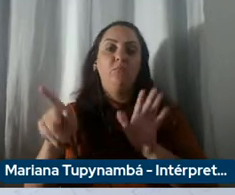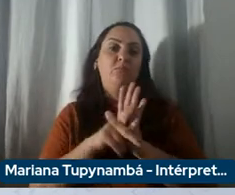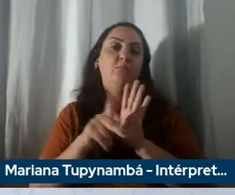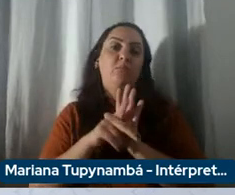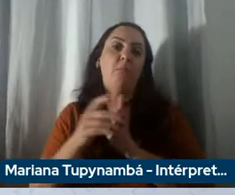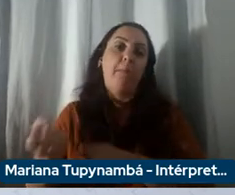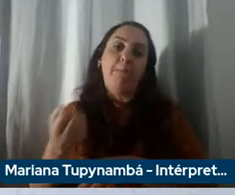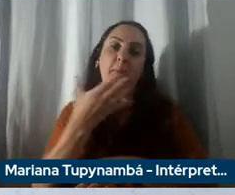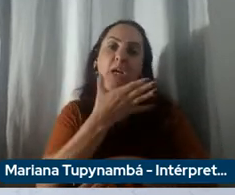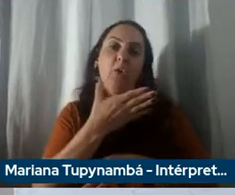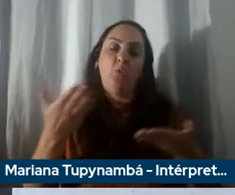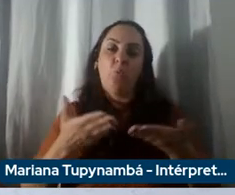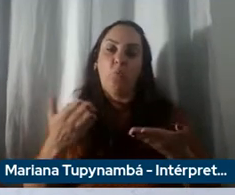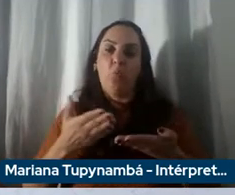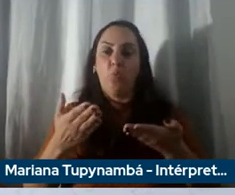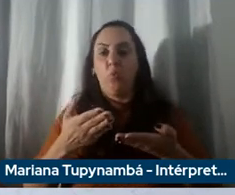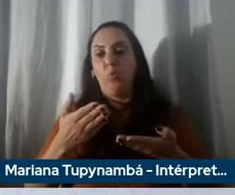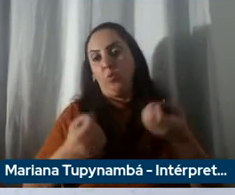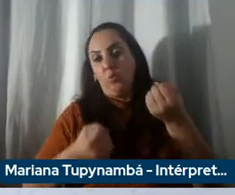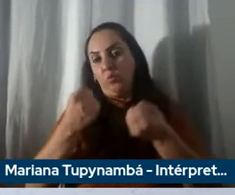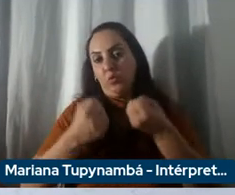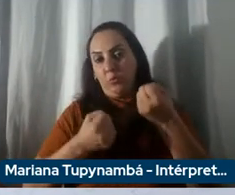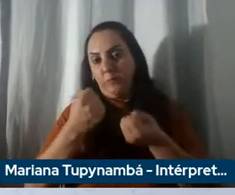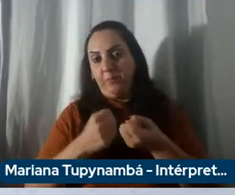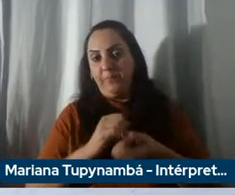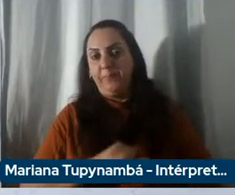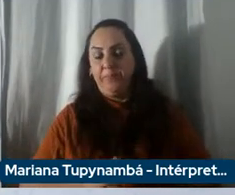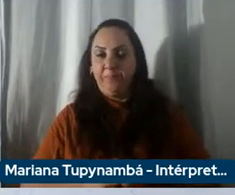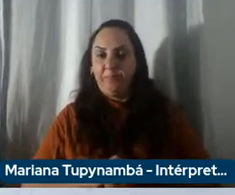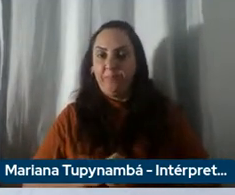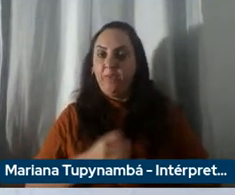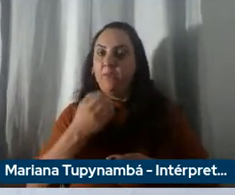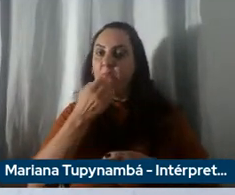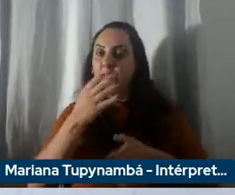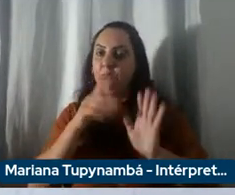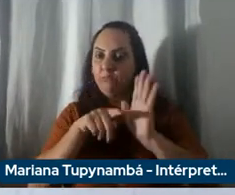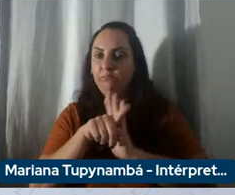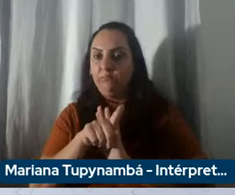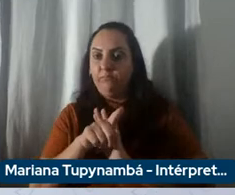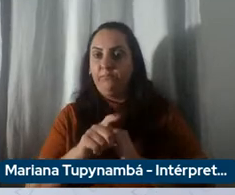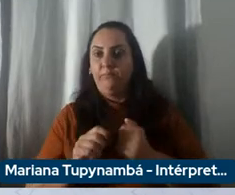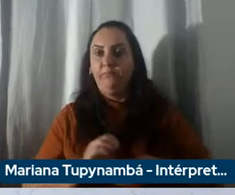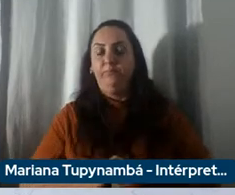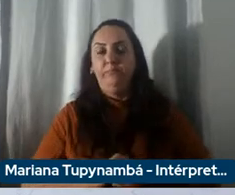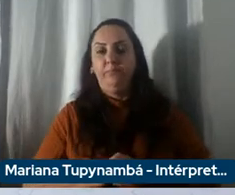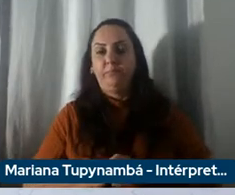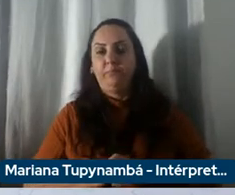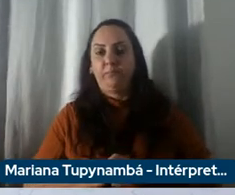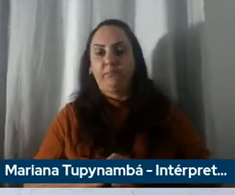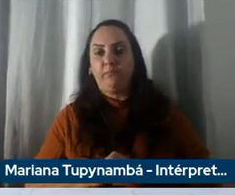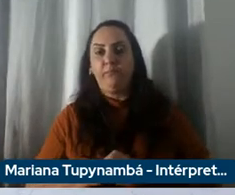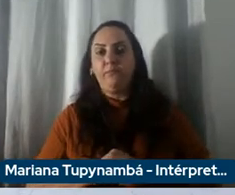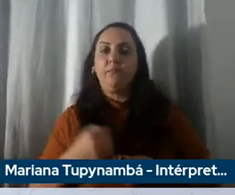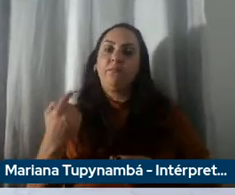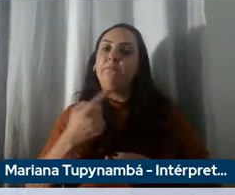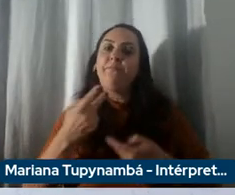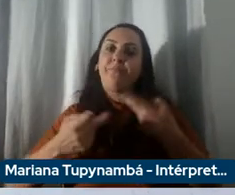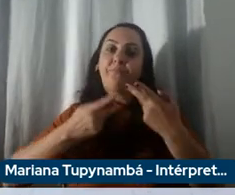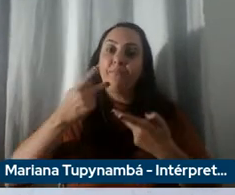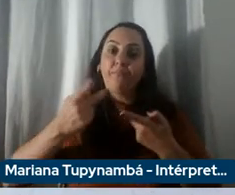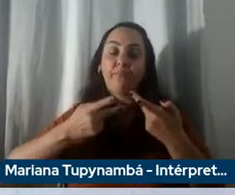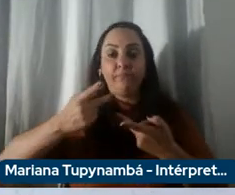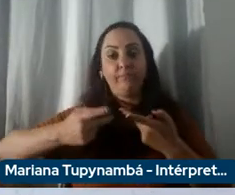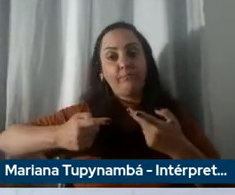automobilístico Ah que bom essa é uma boa pergunta Bom como falamos muito de eletrificação mas